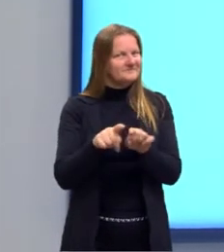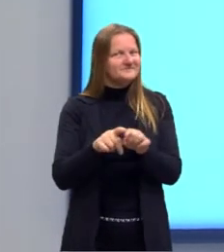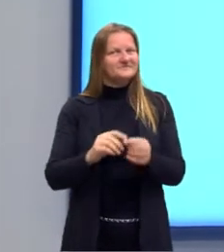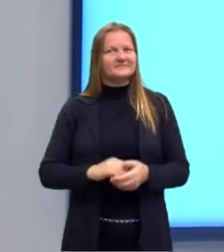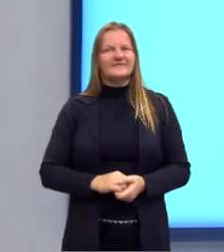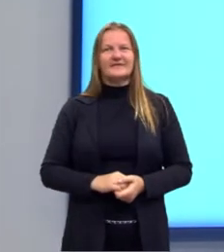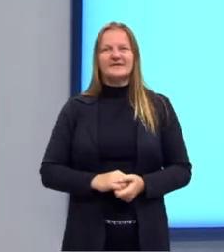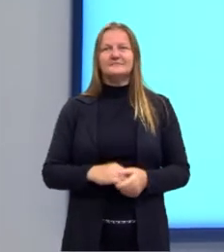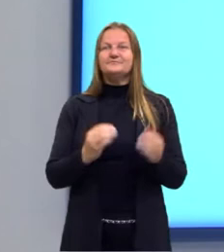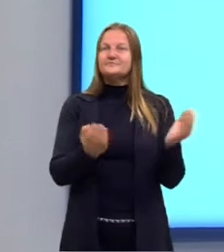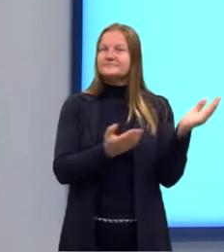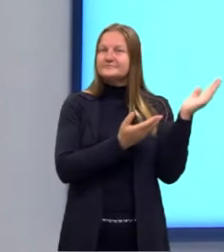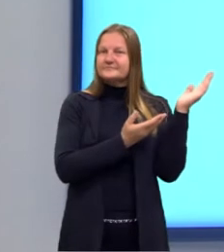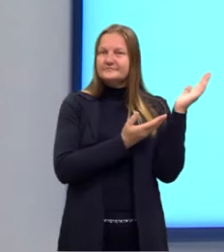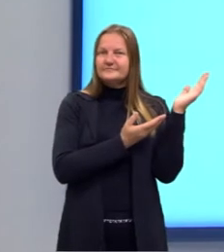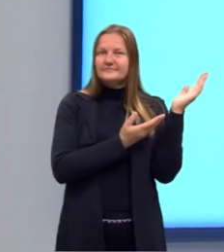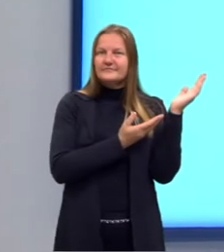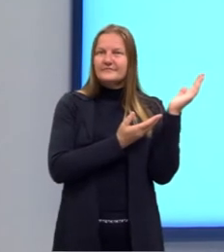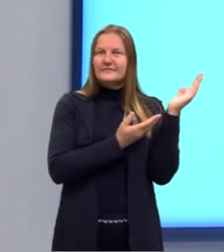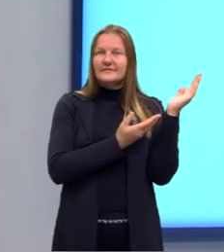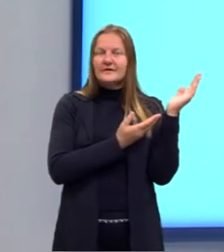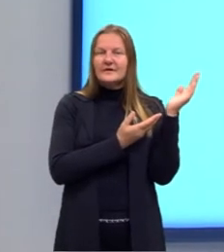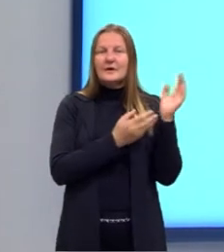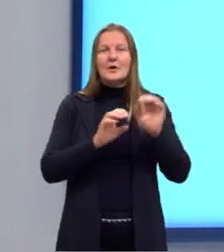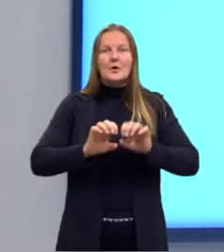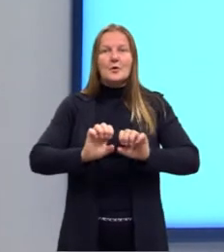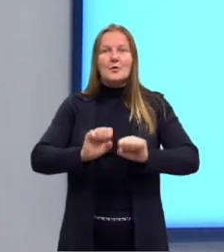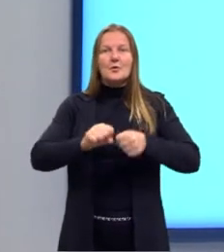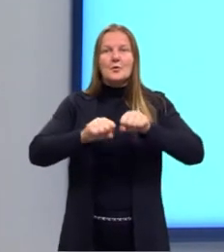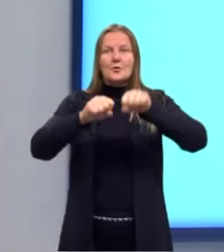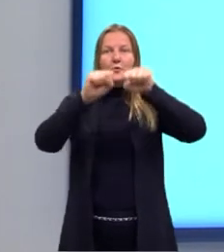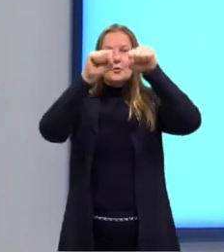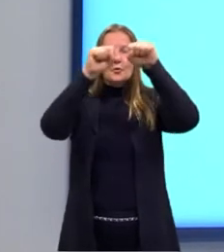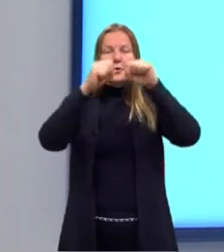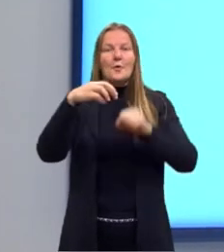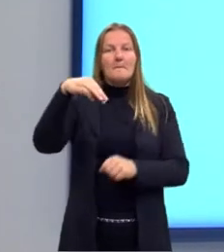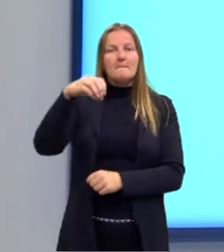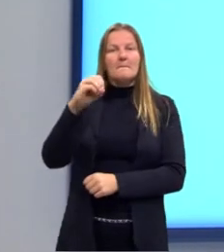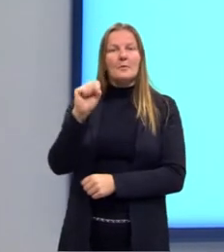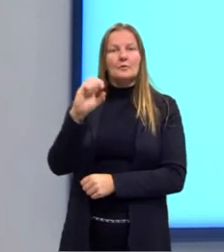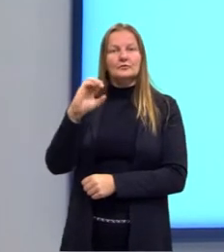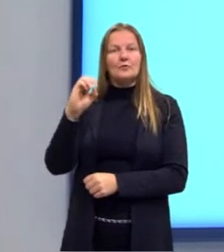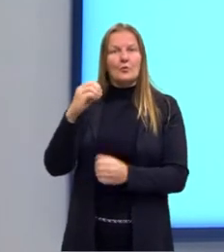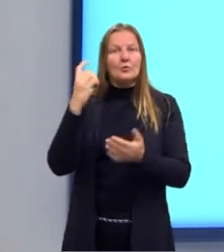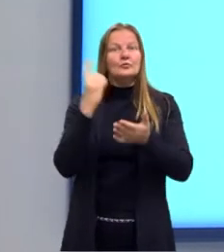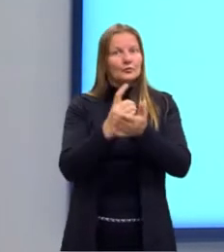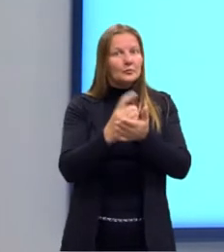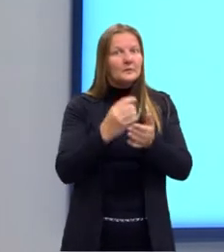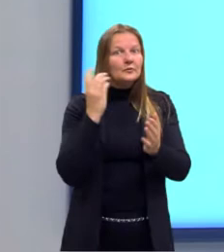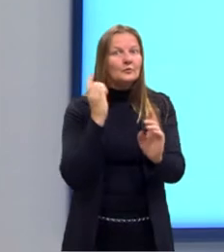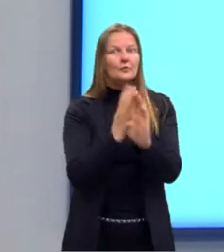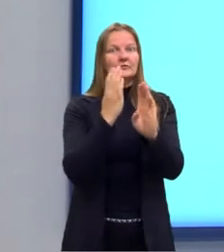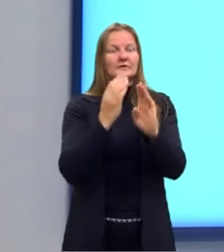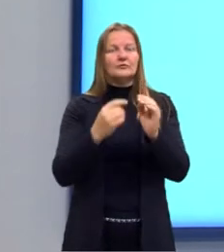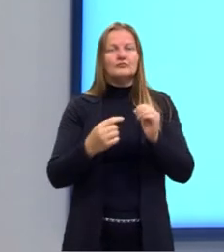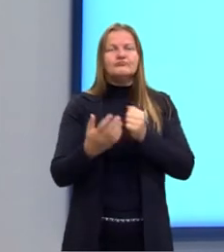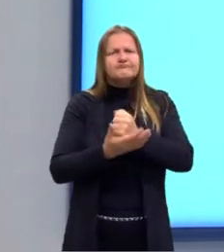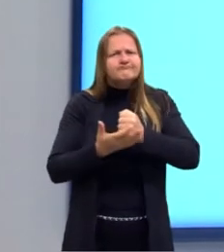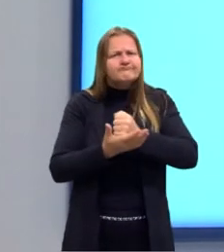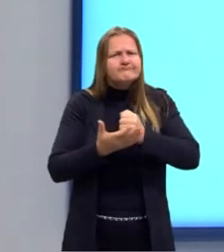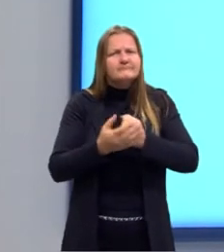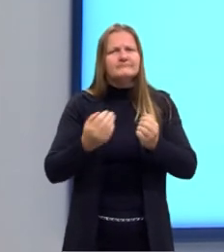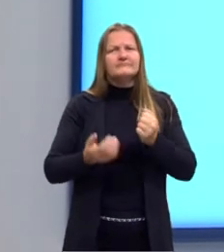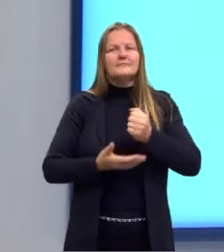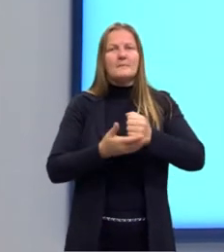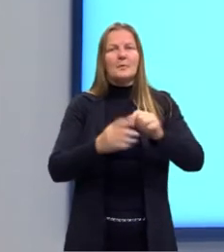Aqui eu trouxe para vocês a imagem do papiro de Moscou. Ele foi um documento então que fundamentou os estudos